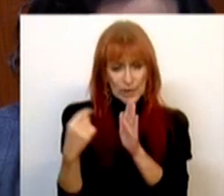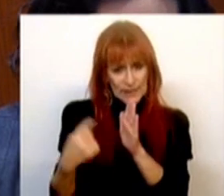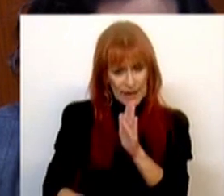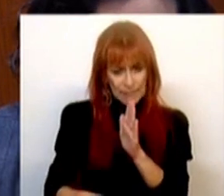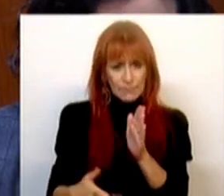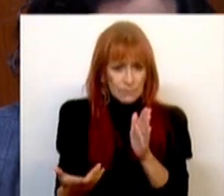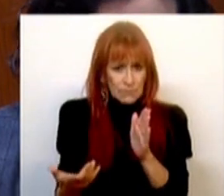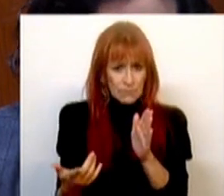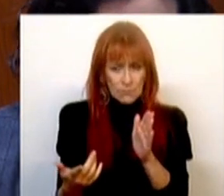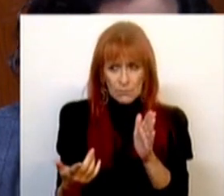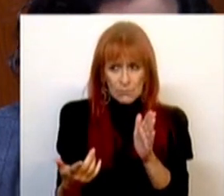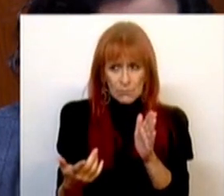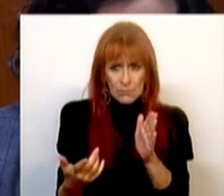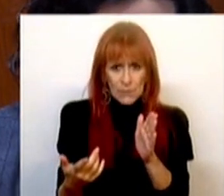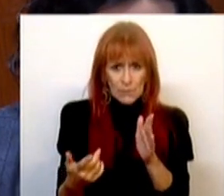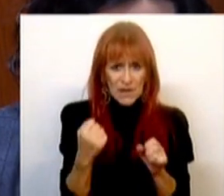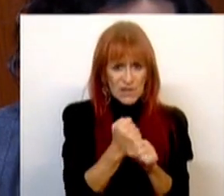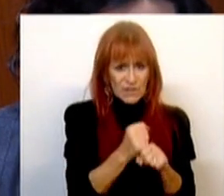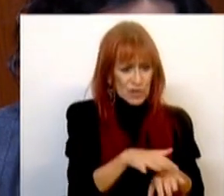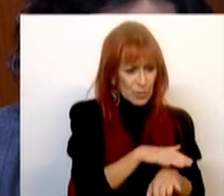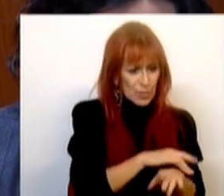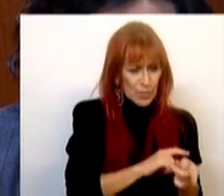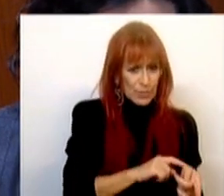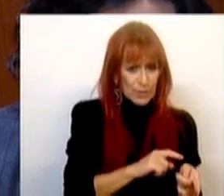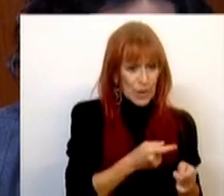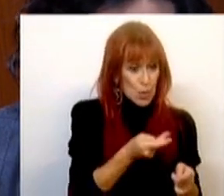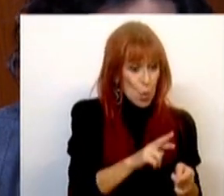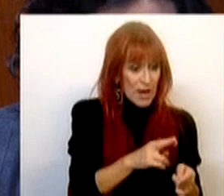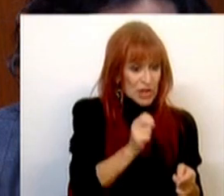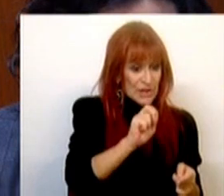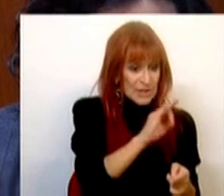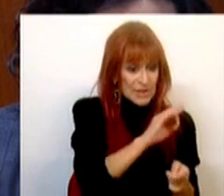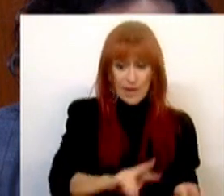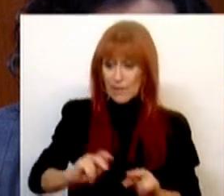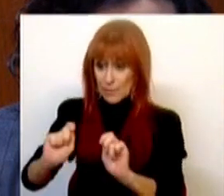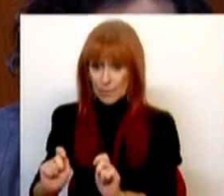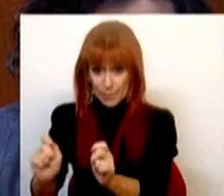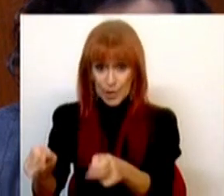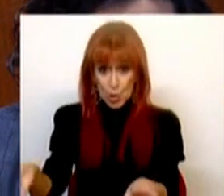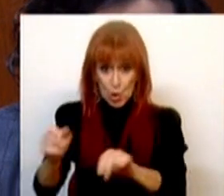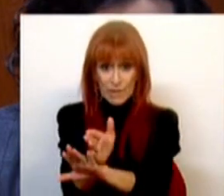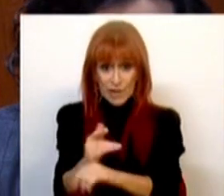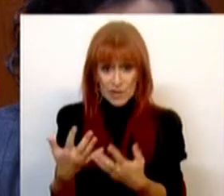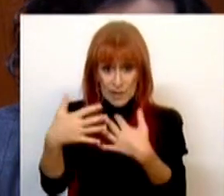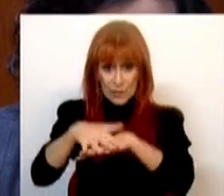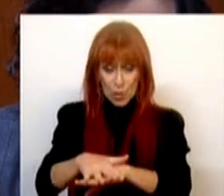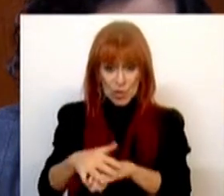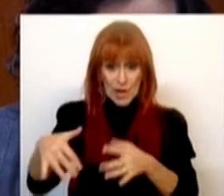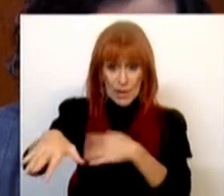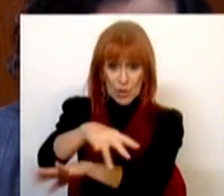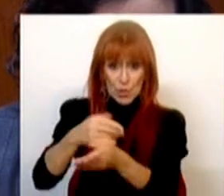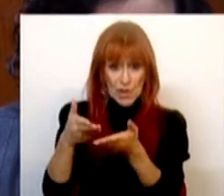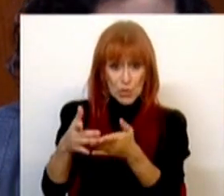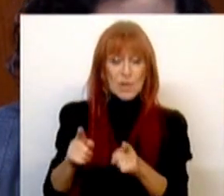passam os serviços administrativos do antigo CEF para esta nova Agência de Integração, Migrações e Asilo